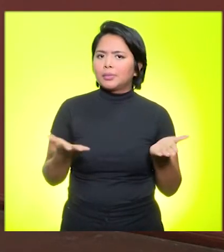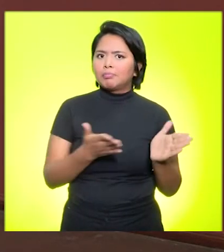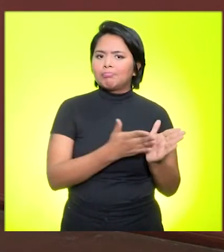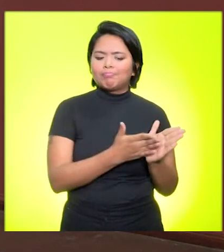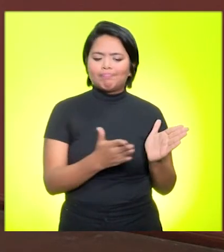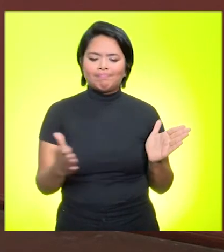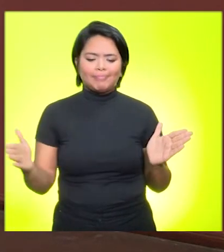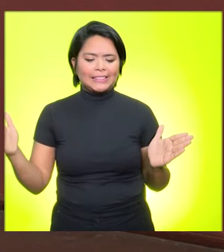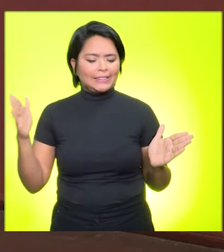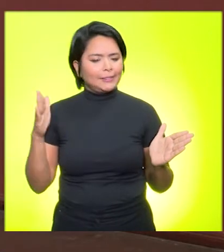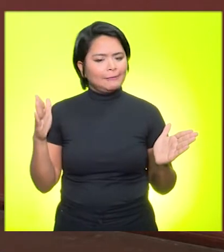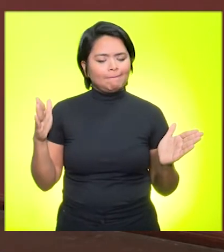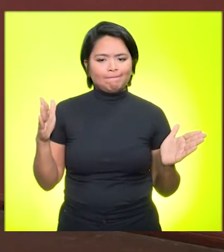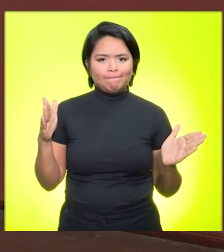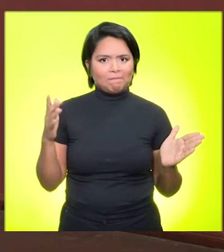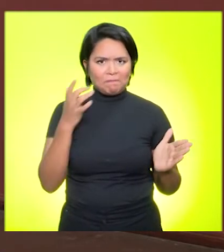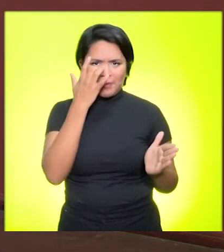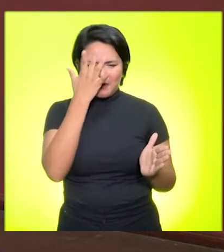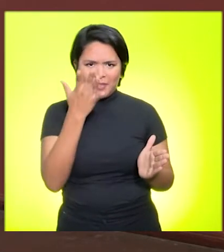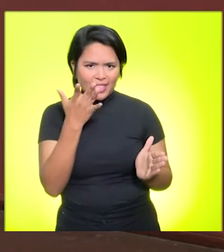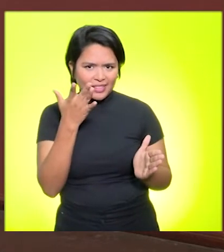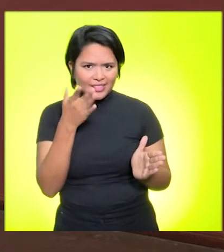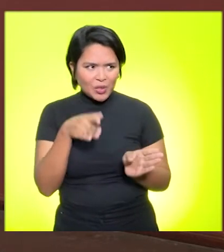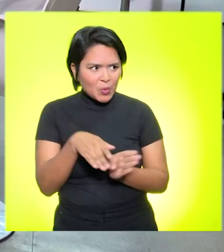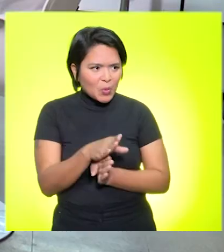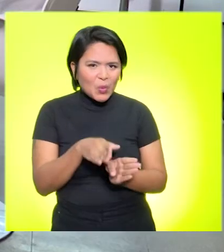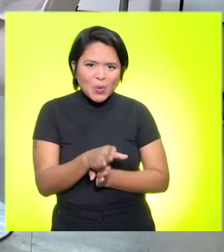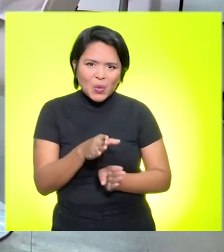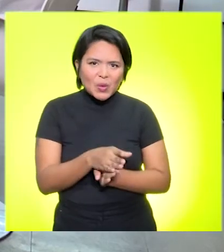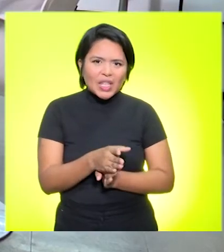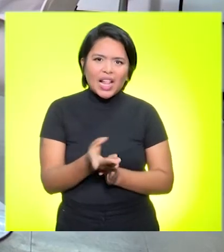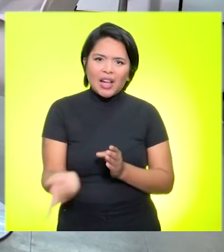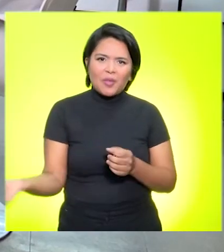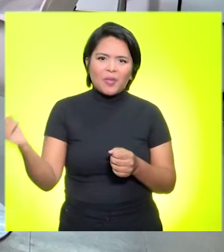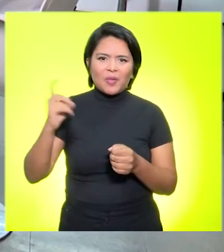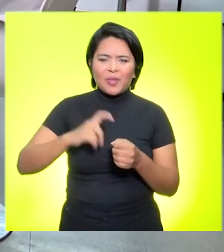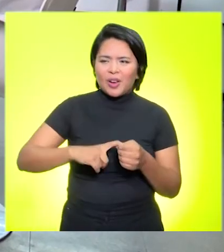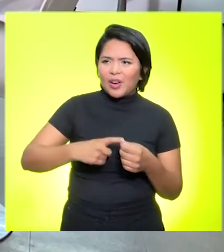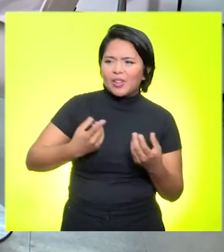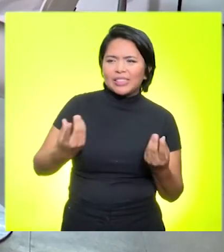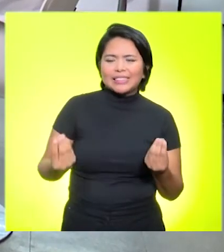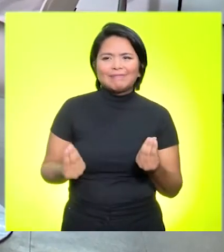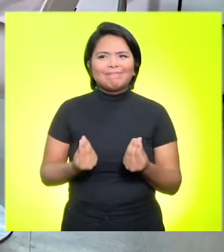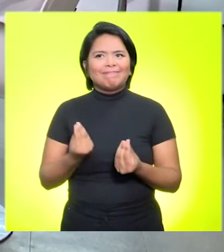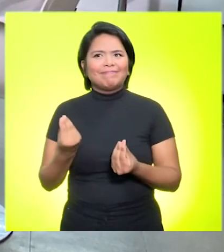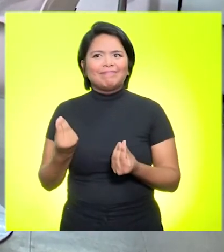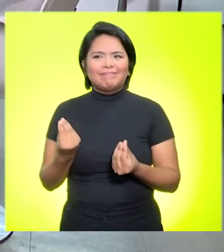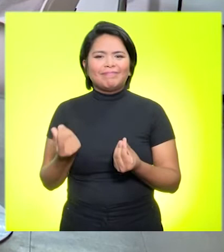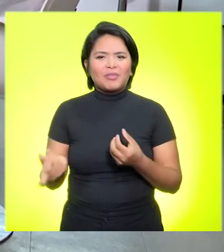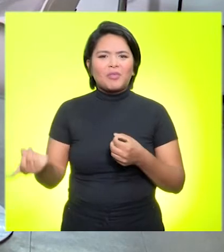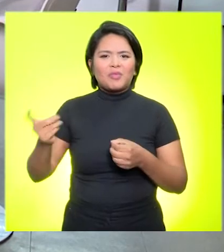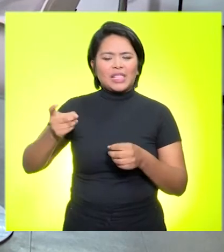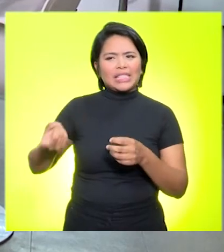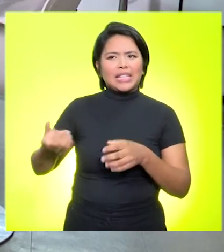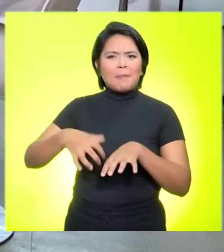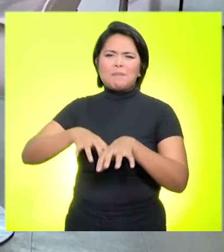não foi fácil convencê-los a fazer a retomada remota.